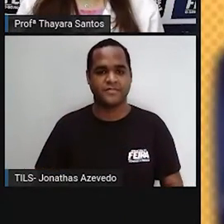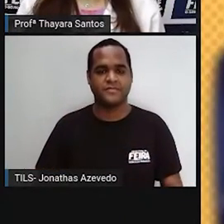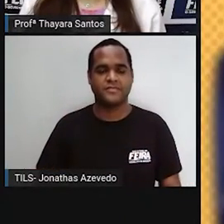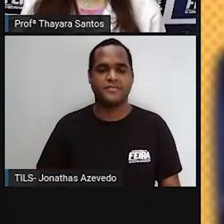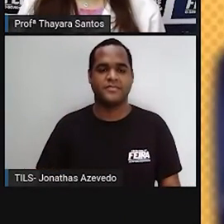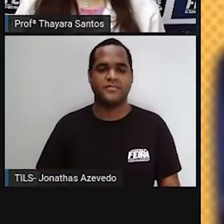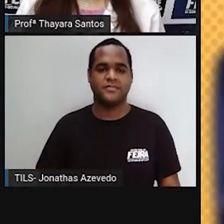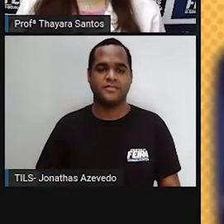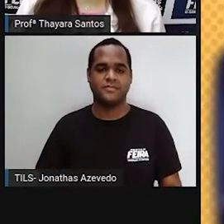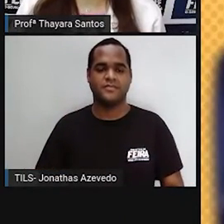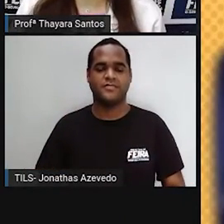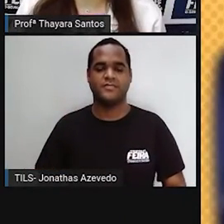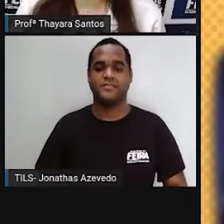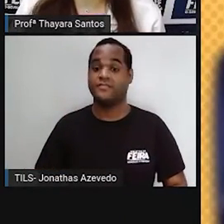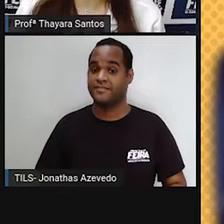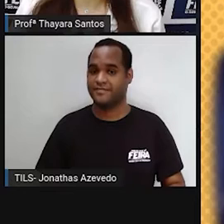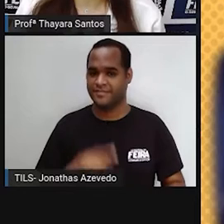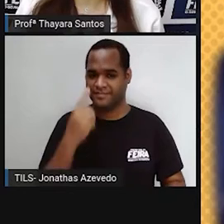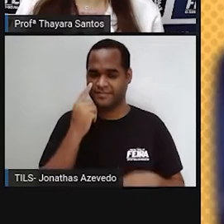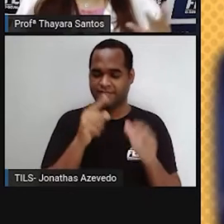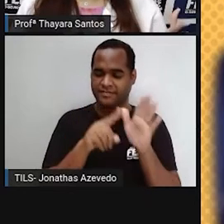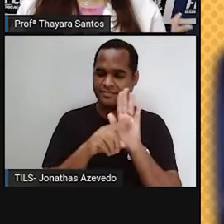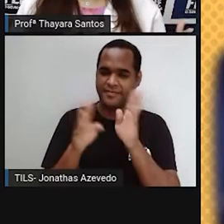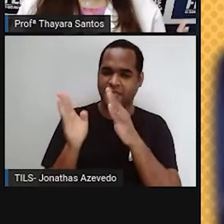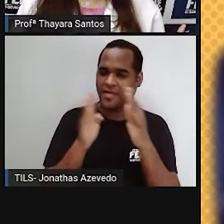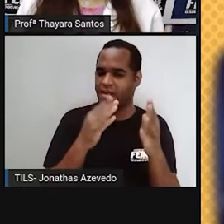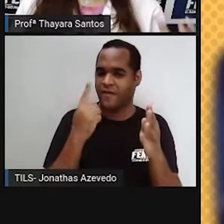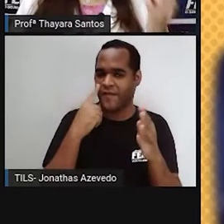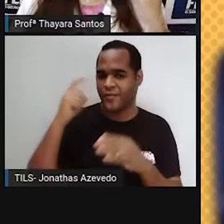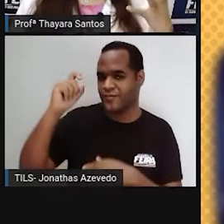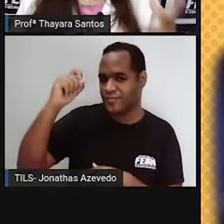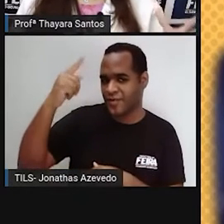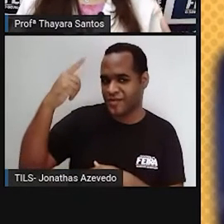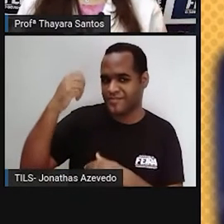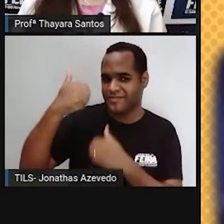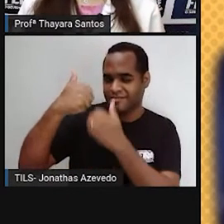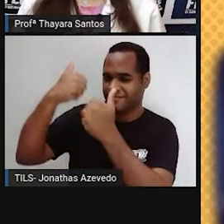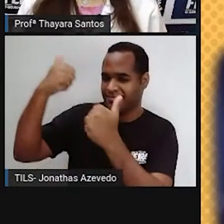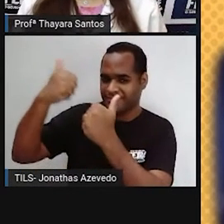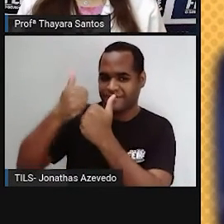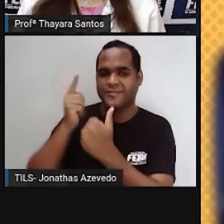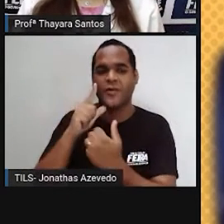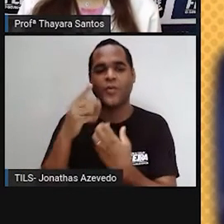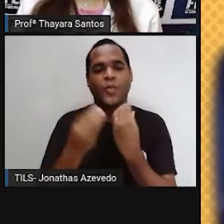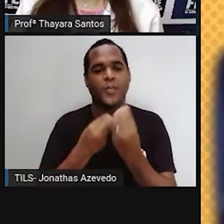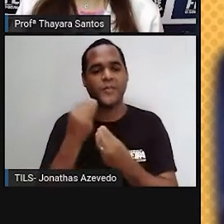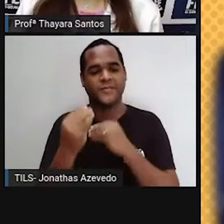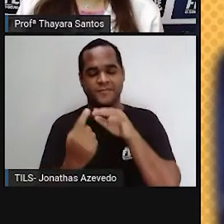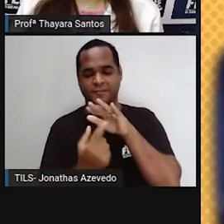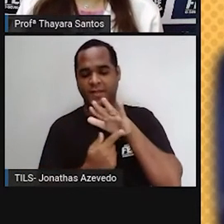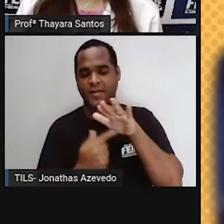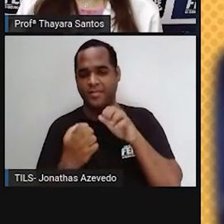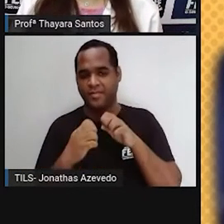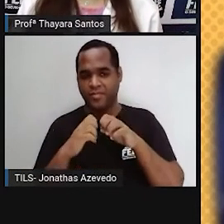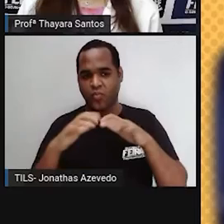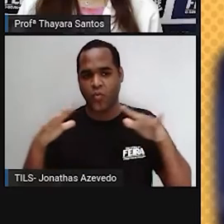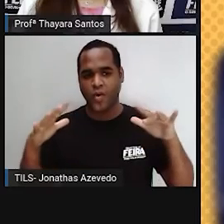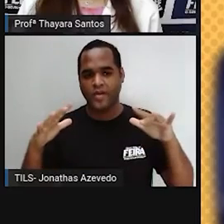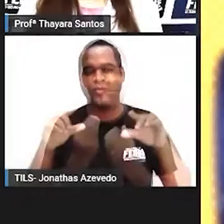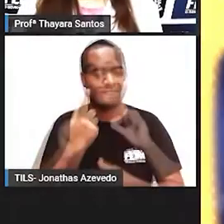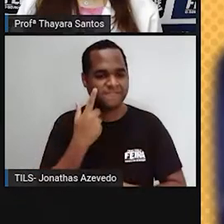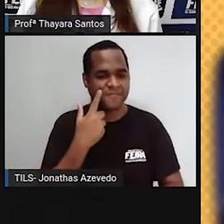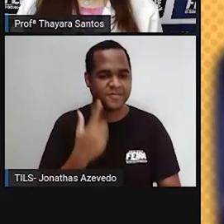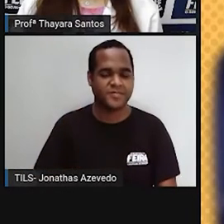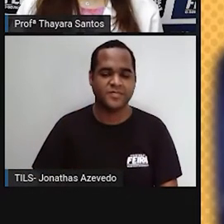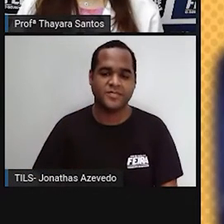Agora, eu trouxe esse vídeo aqui pra que vocês vejam o sol de partinho, né? Como é que acontece esse processo de combustão. Então presta atenção aí do outro